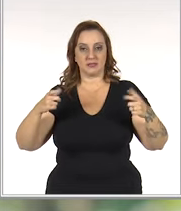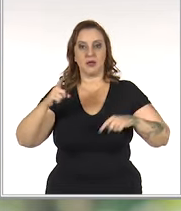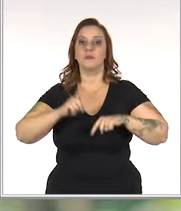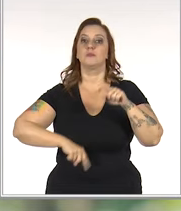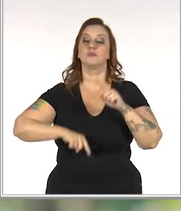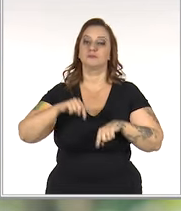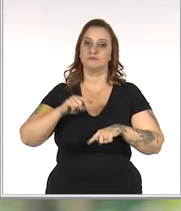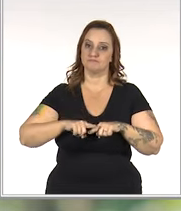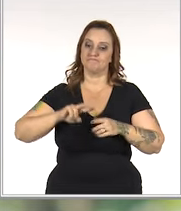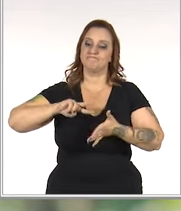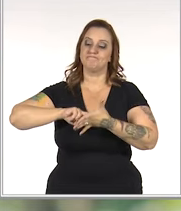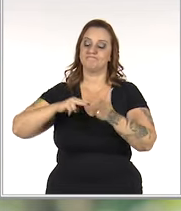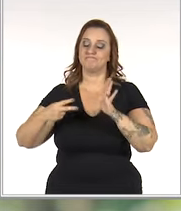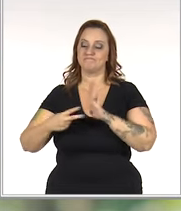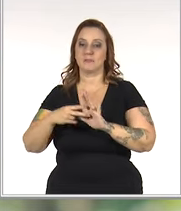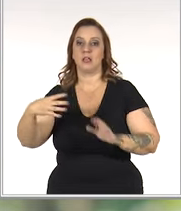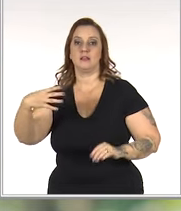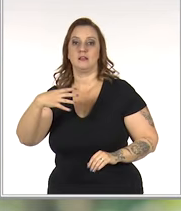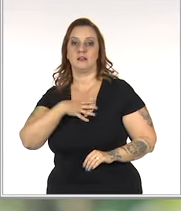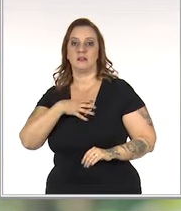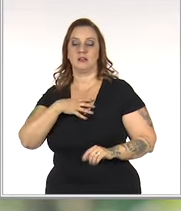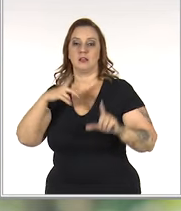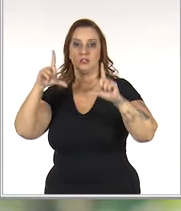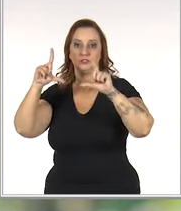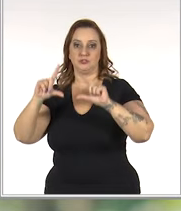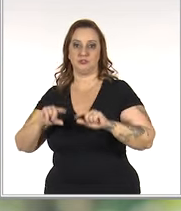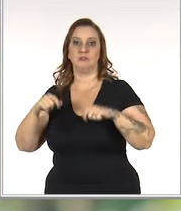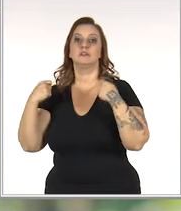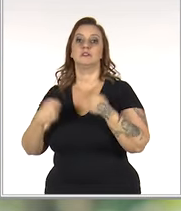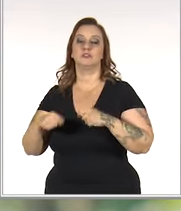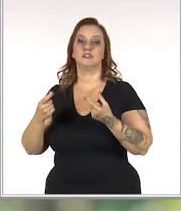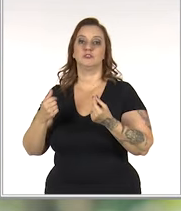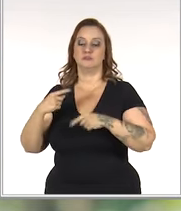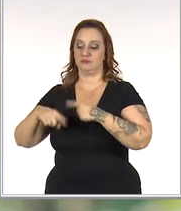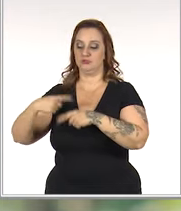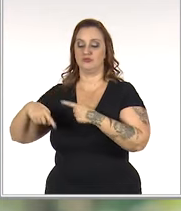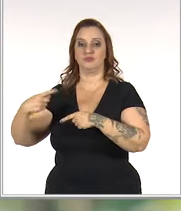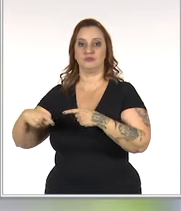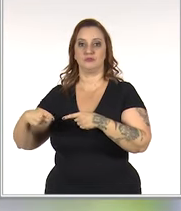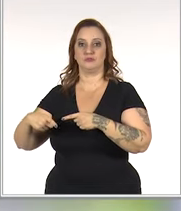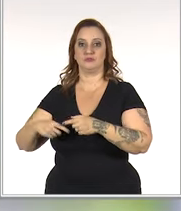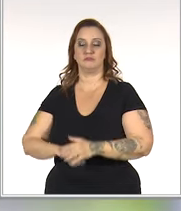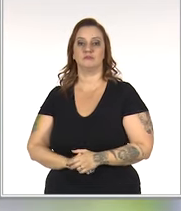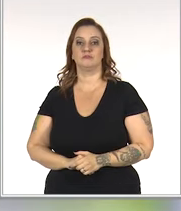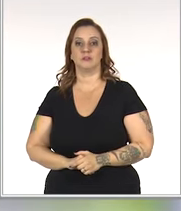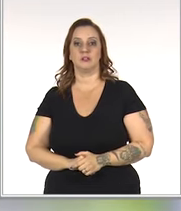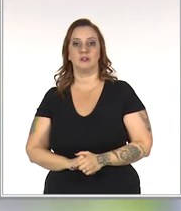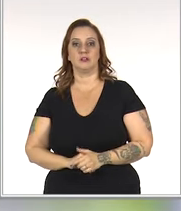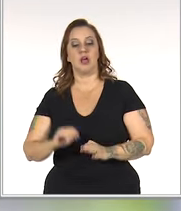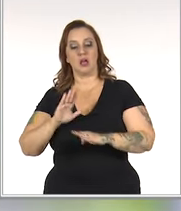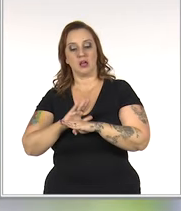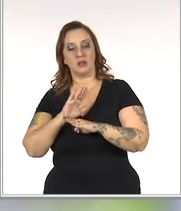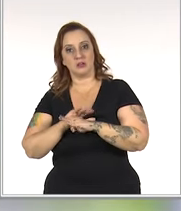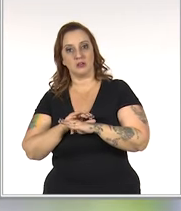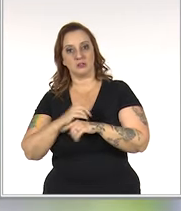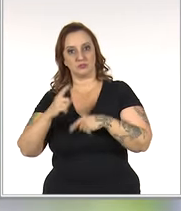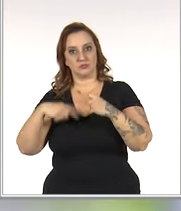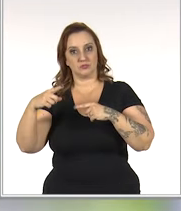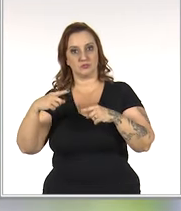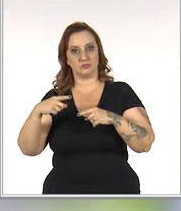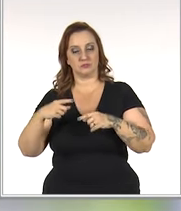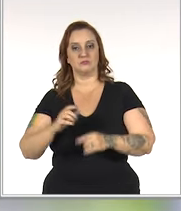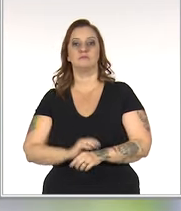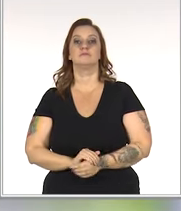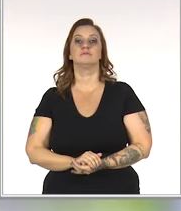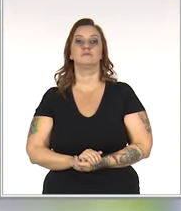produtos, consequentemente, impacta uma diminuição da necessidade de capital de giro. Automaticamente, contribui para a